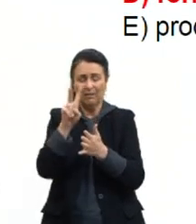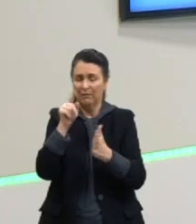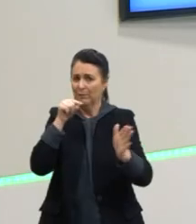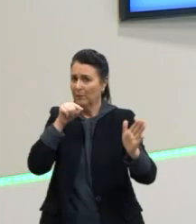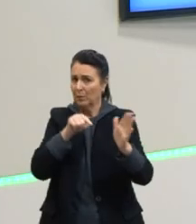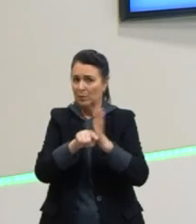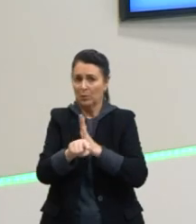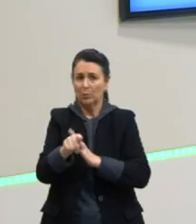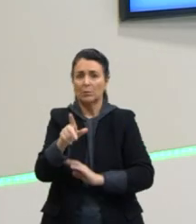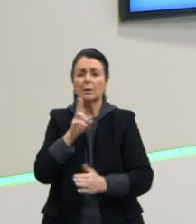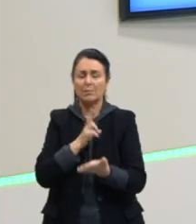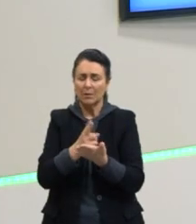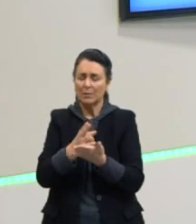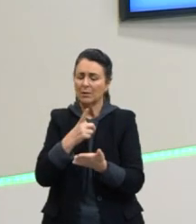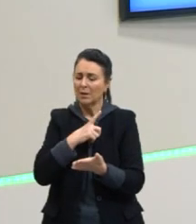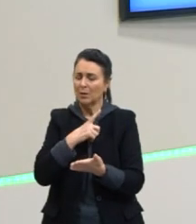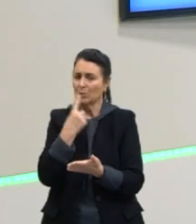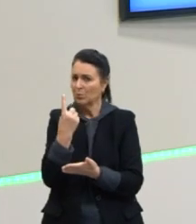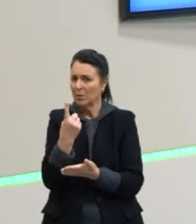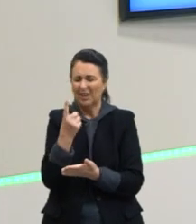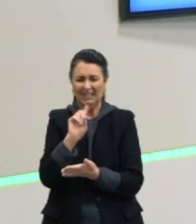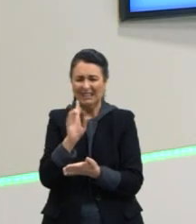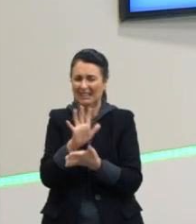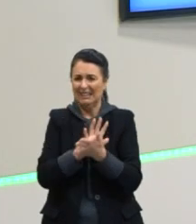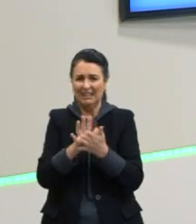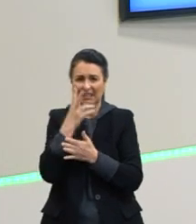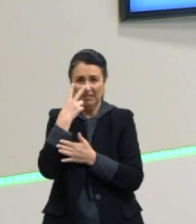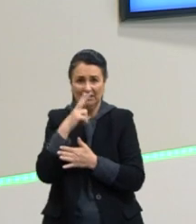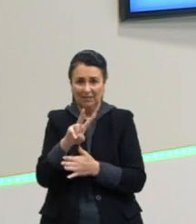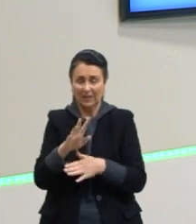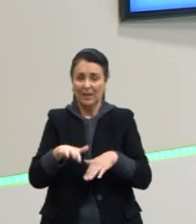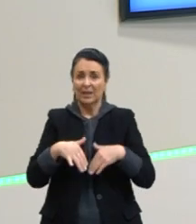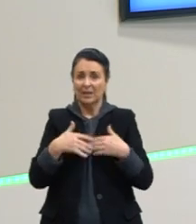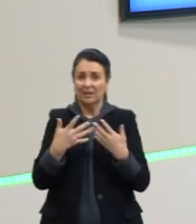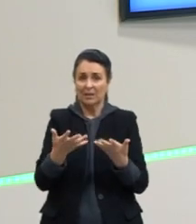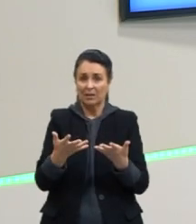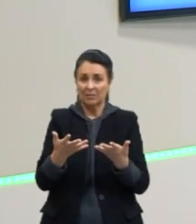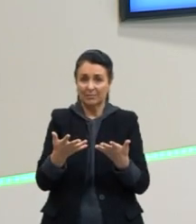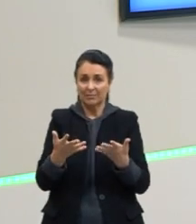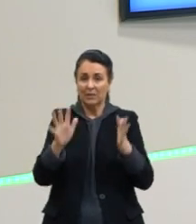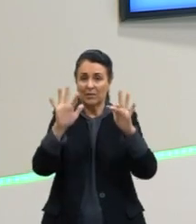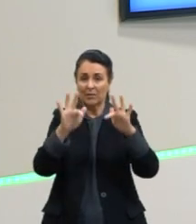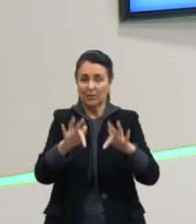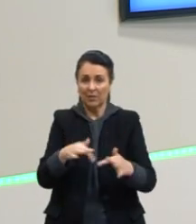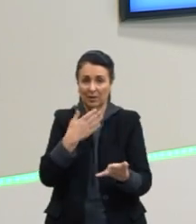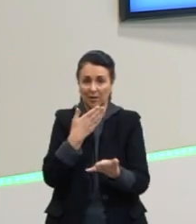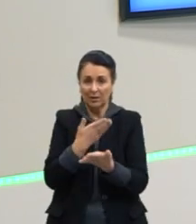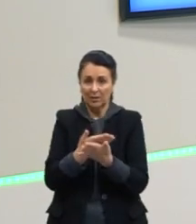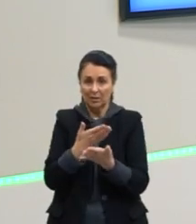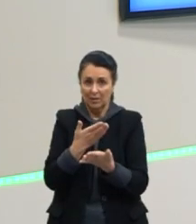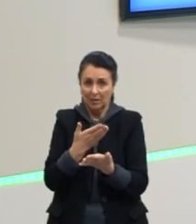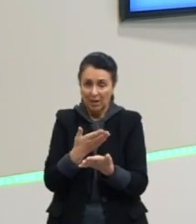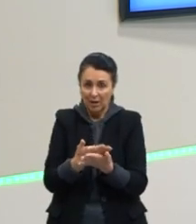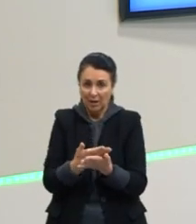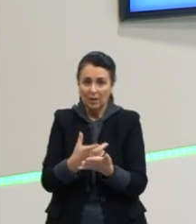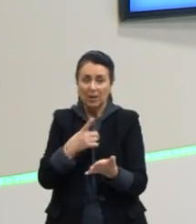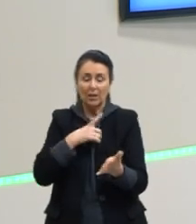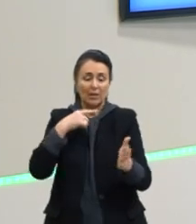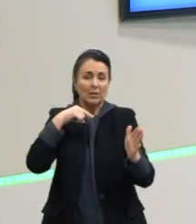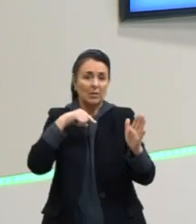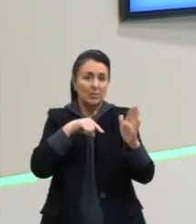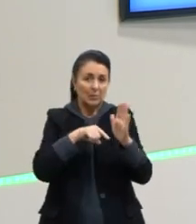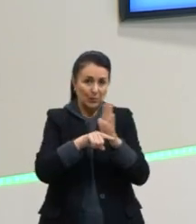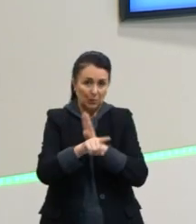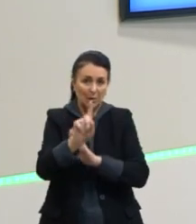alternativa que está bem deslocada. Então, gente, ficamos por aqui. Eu vou deixar aqui essa questão para uma